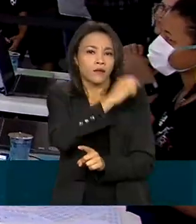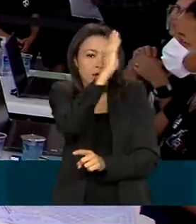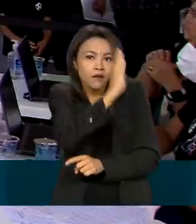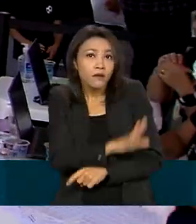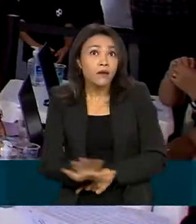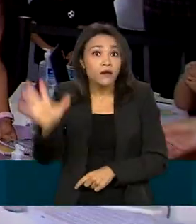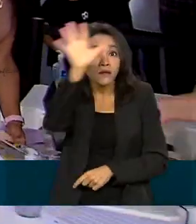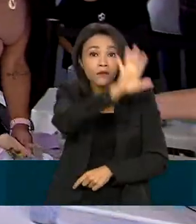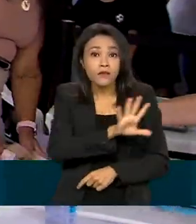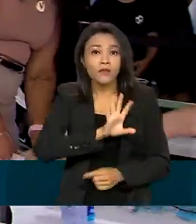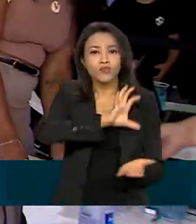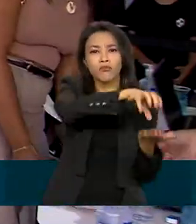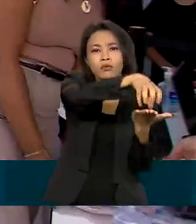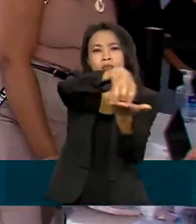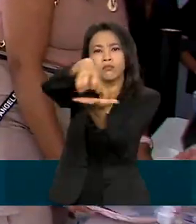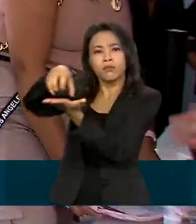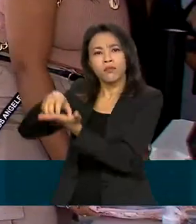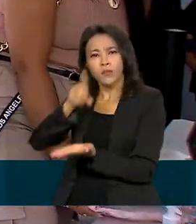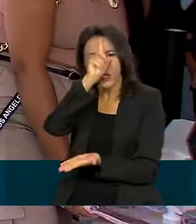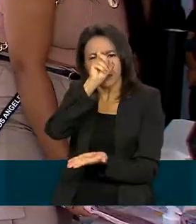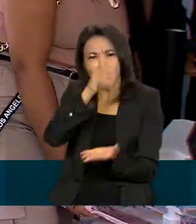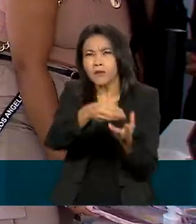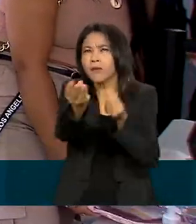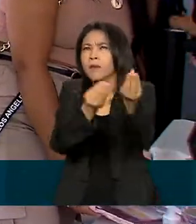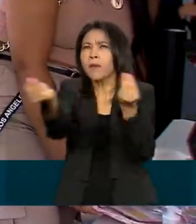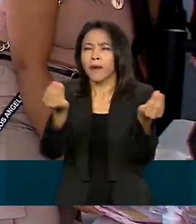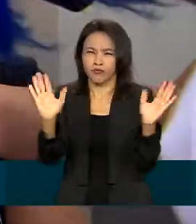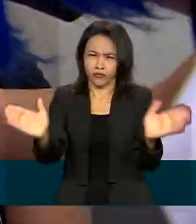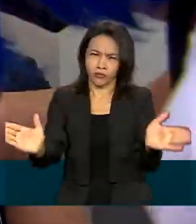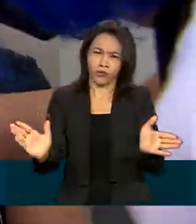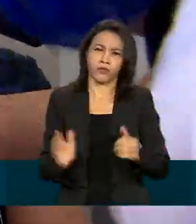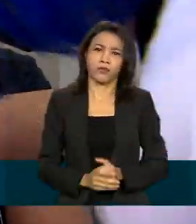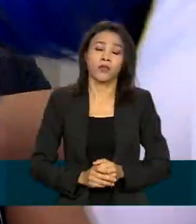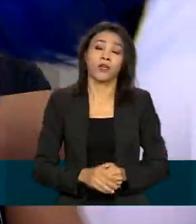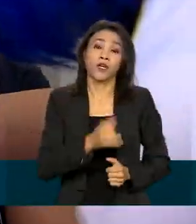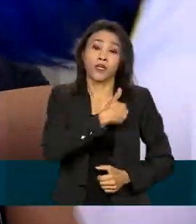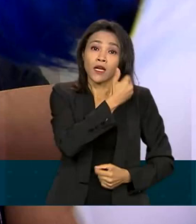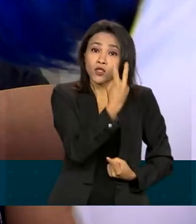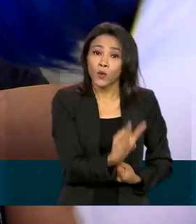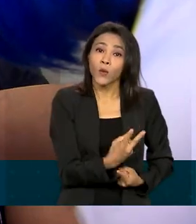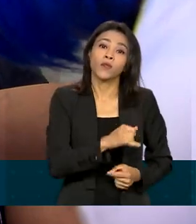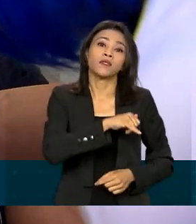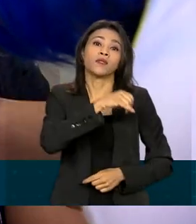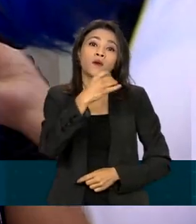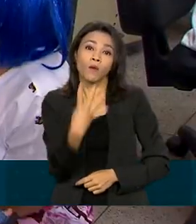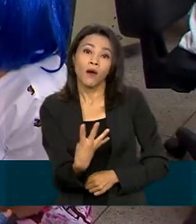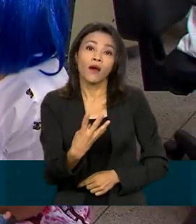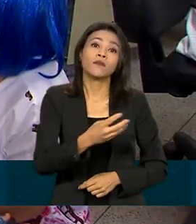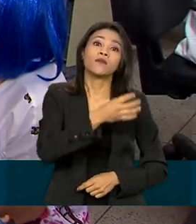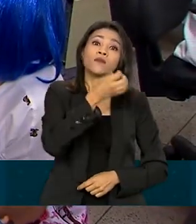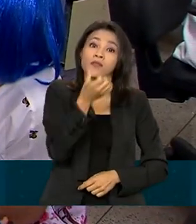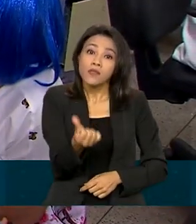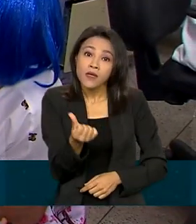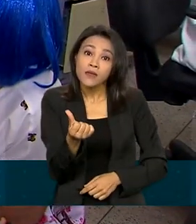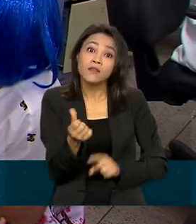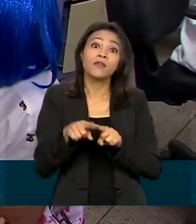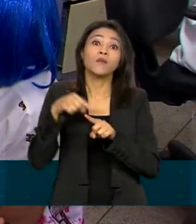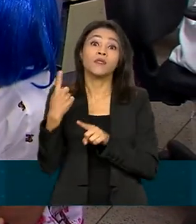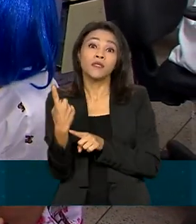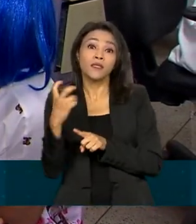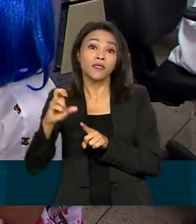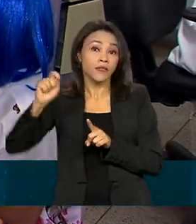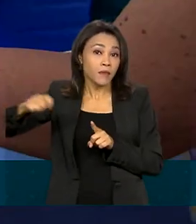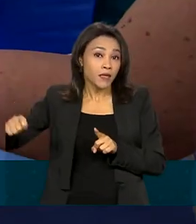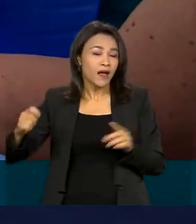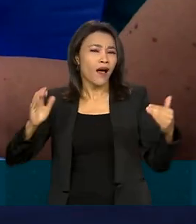postos de saúde em todo o Brasil. Ela deve ser aplicada aos 2, 4, 6 e 15 meses de idade e até os 5